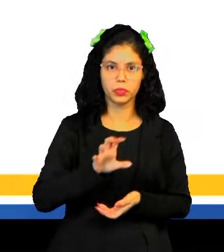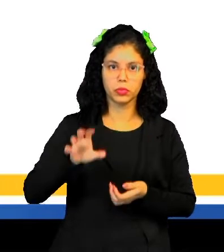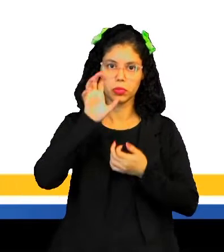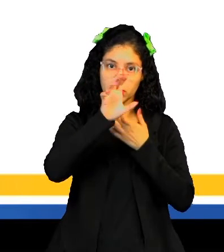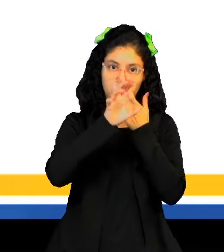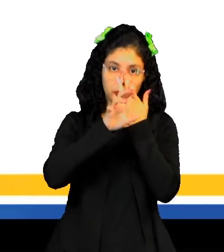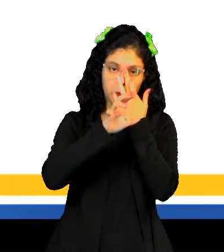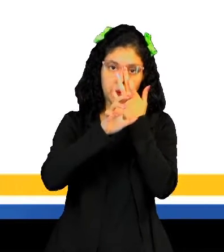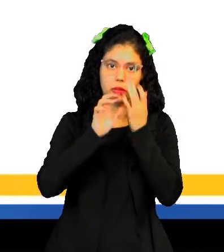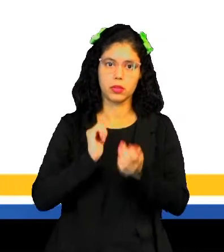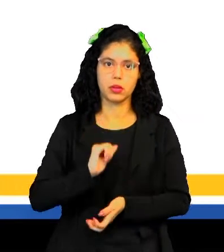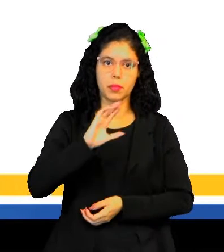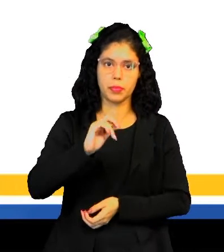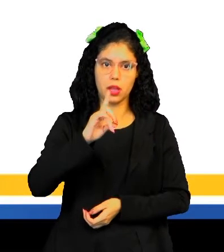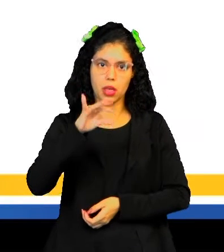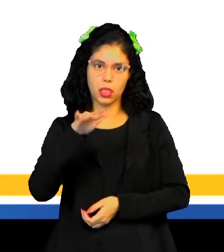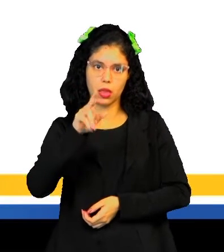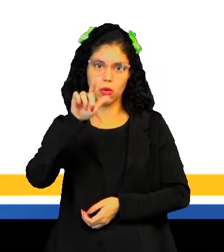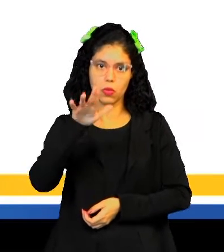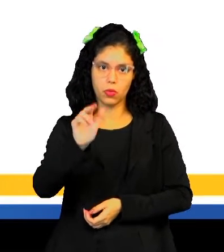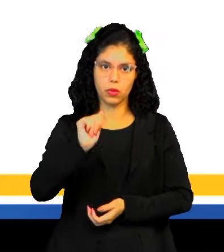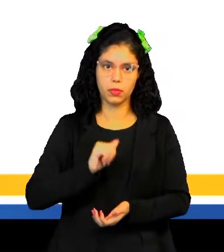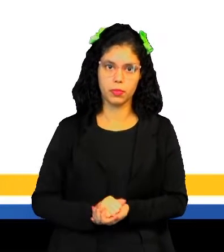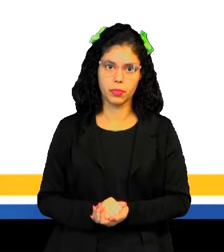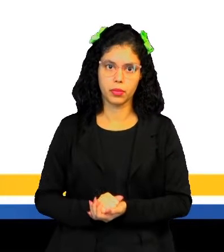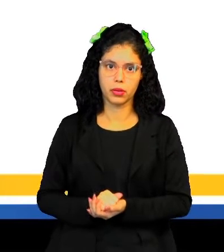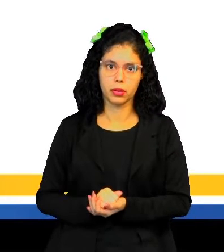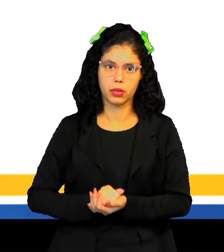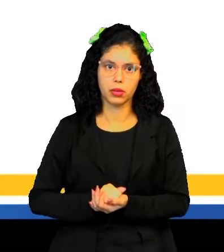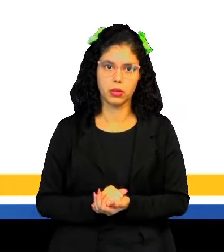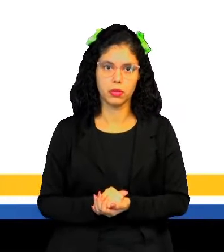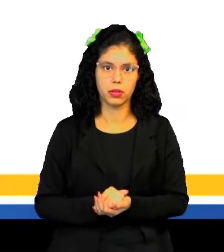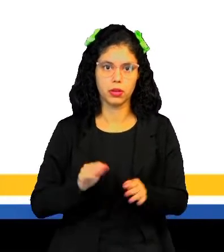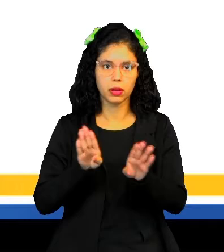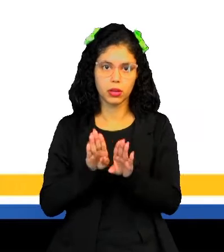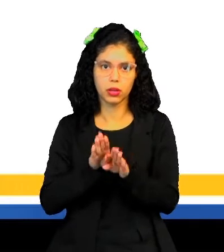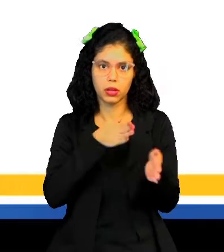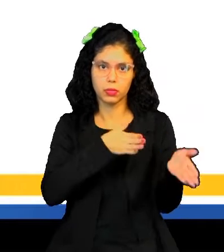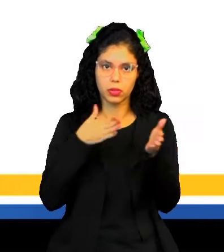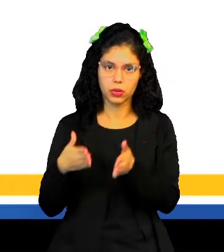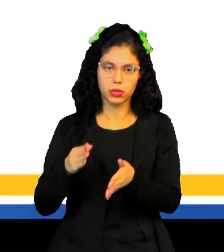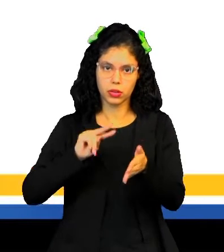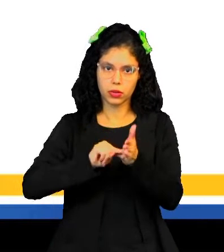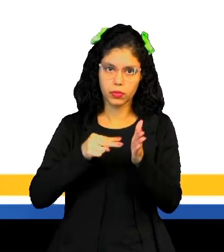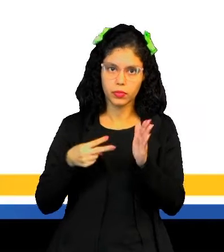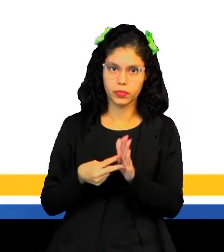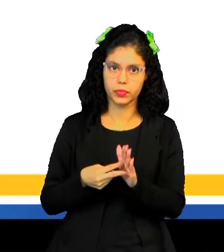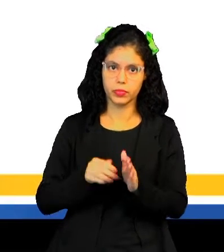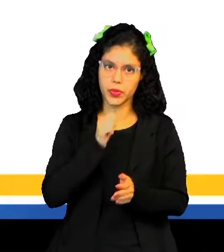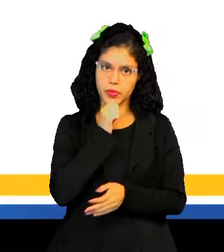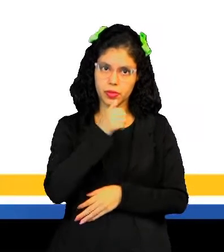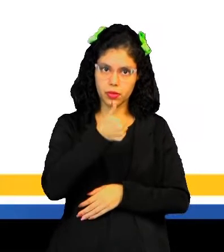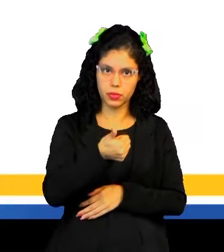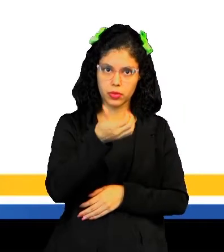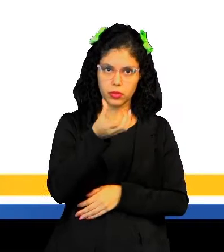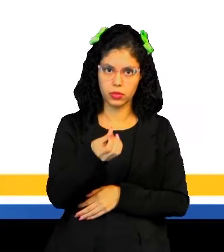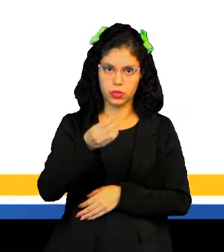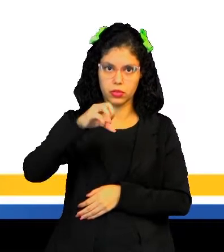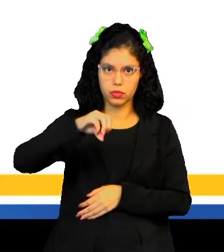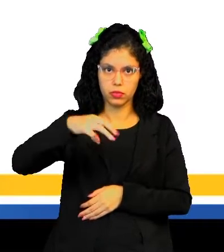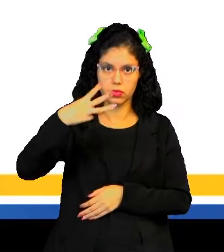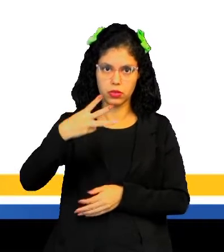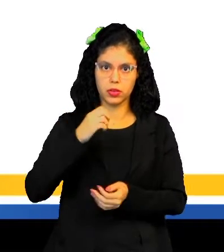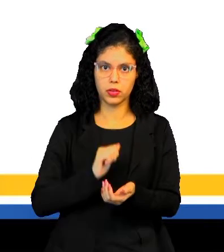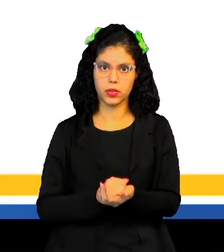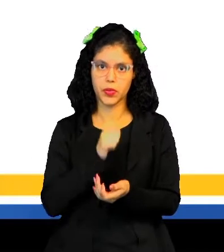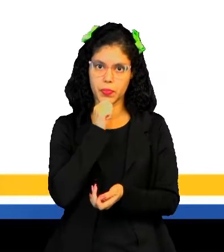ouro na região de Paranaguá, né? Pouco significativas. A partir de 1693, muitas descobertas